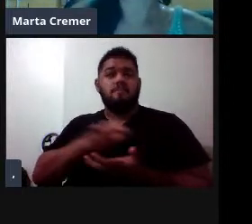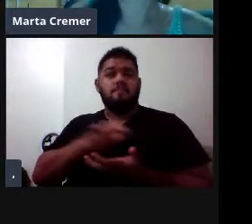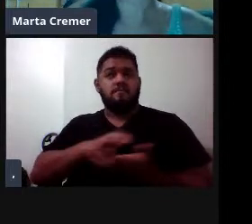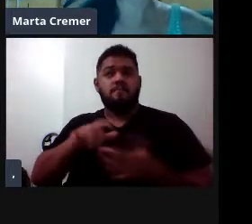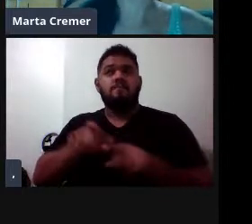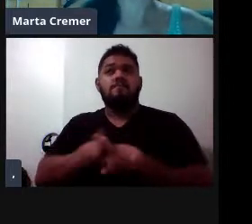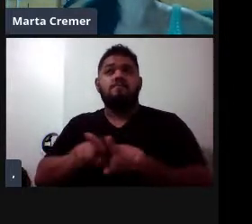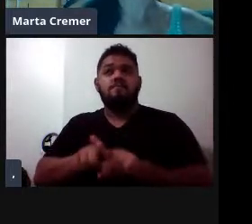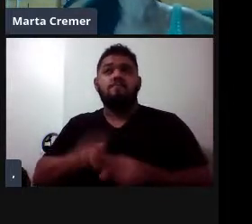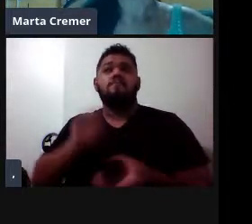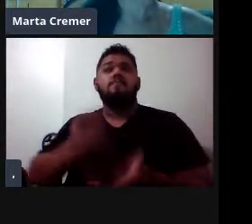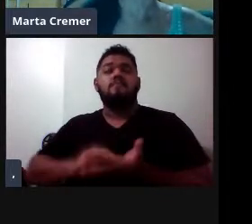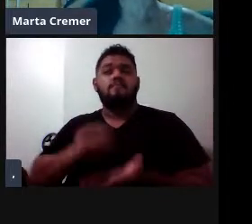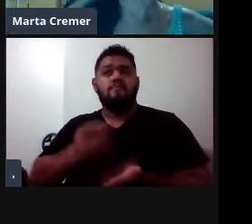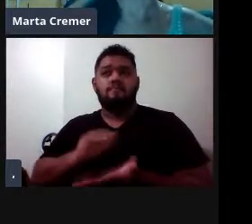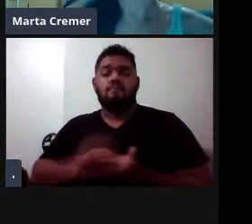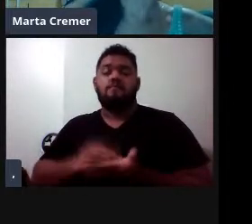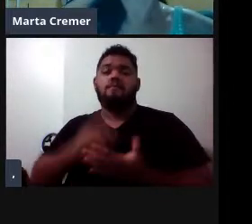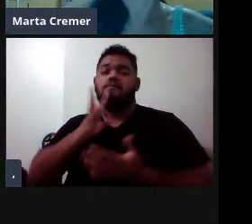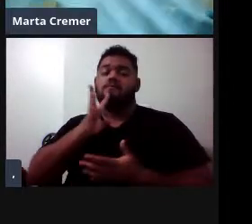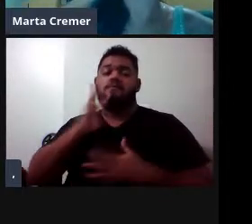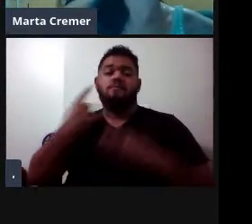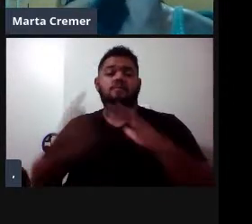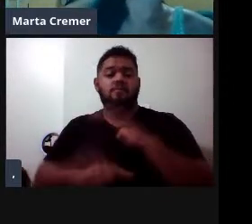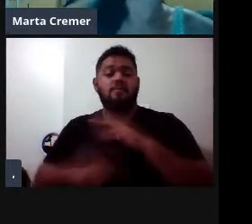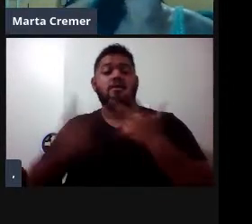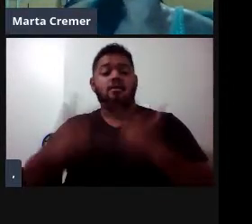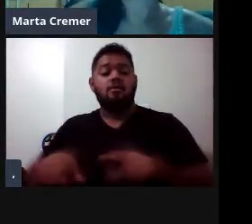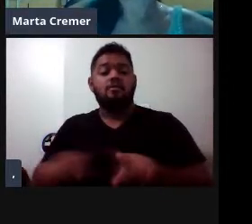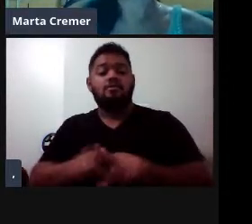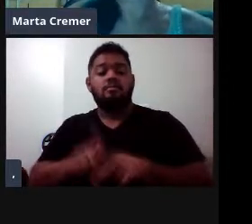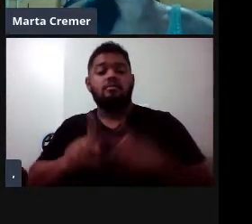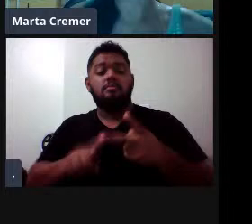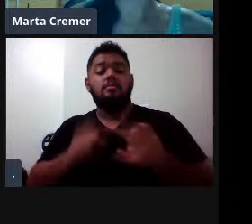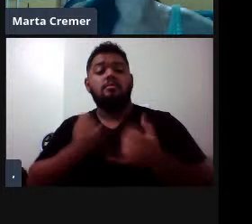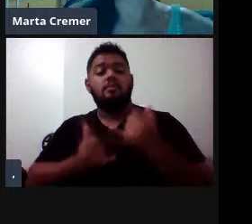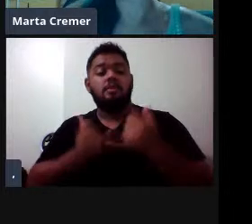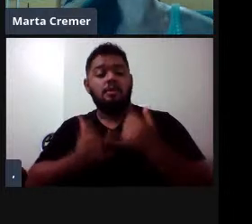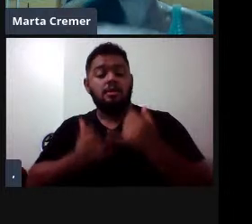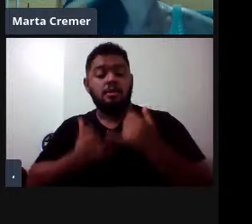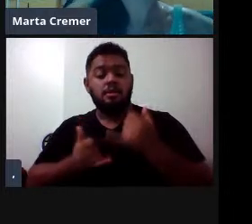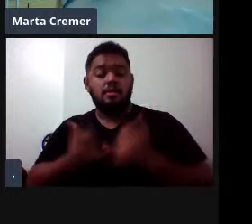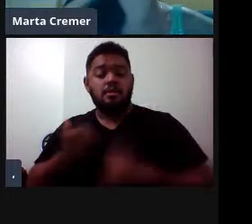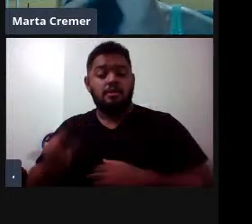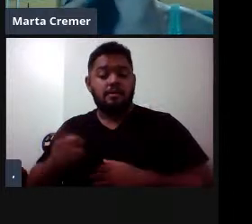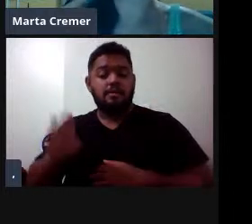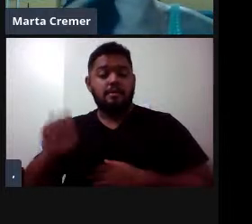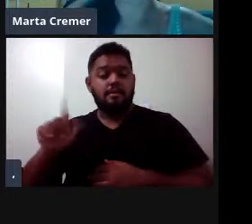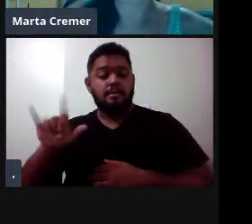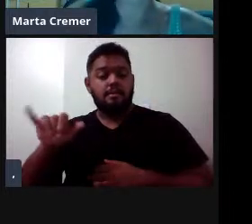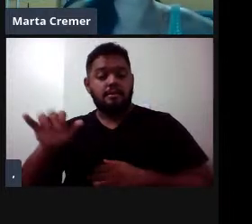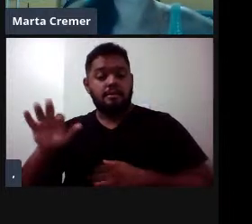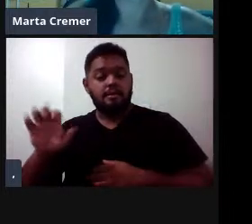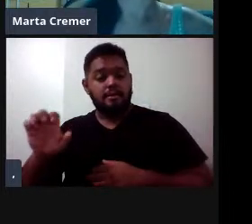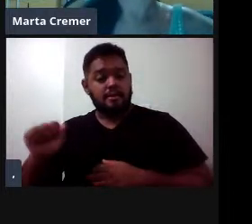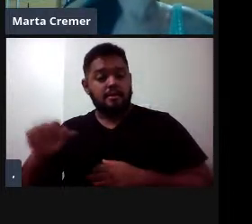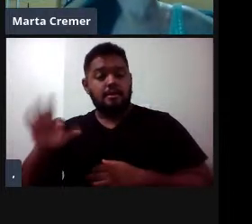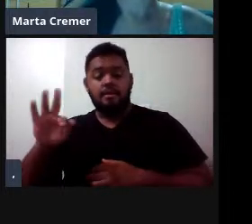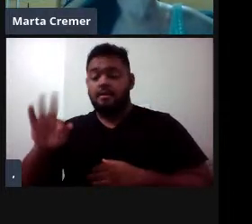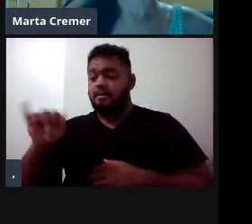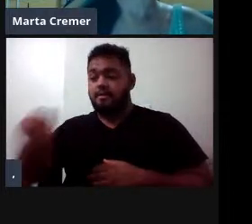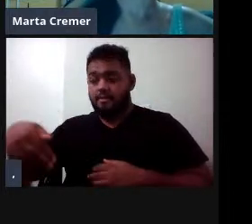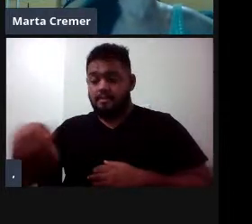lacunas aí de conhecimento. É o mesmo caso, muito parecido, né, o que a gente tem para as baleias fins, que é a segunda maior espécie,